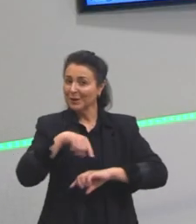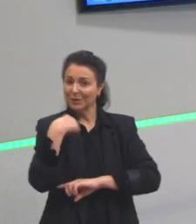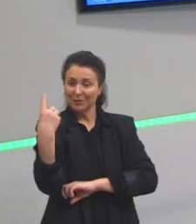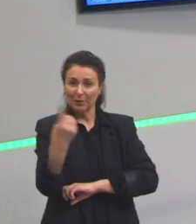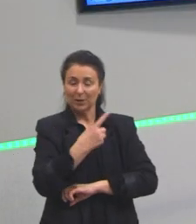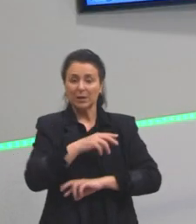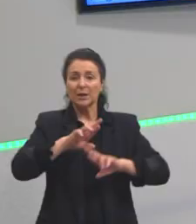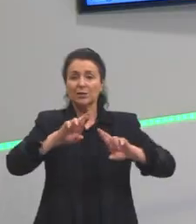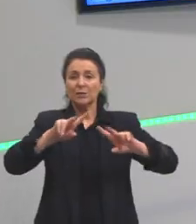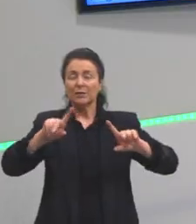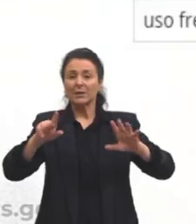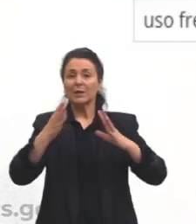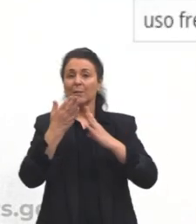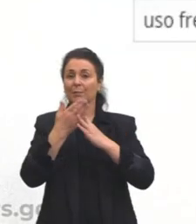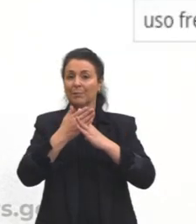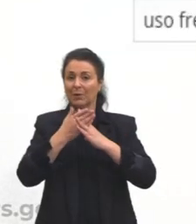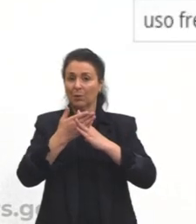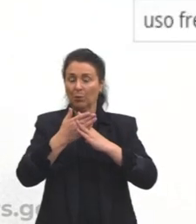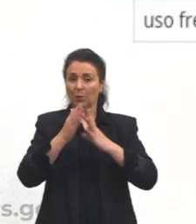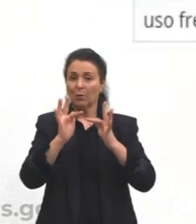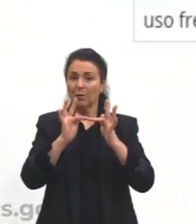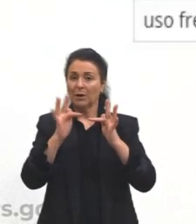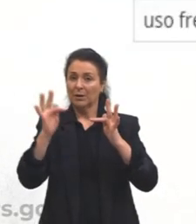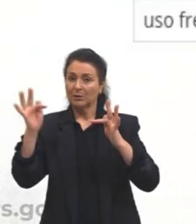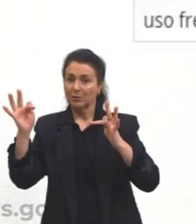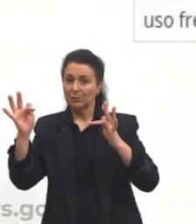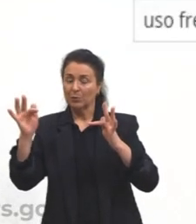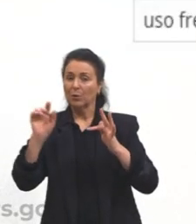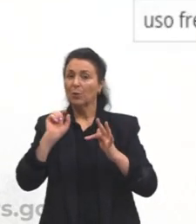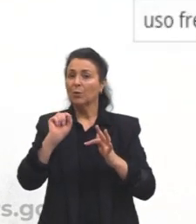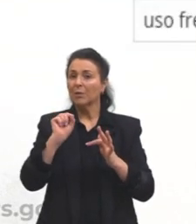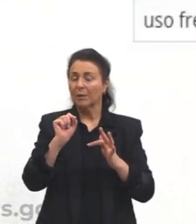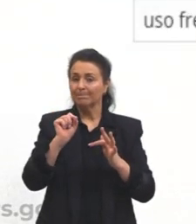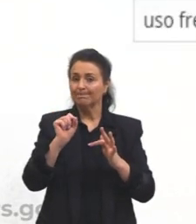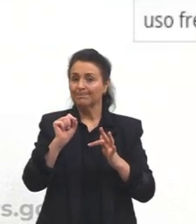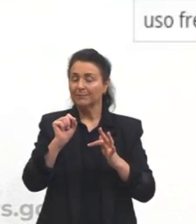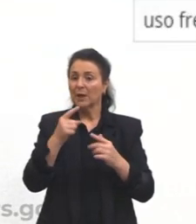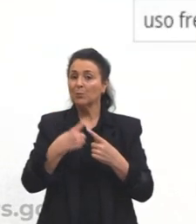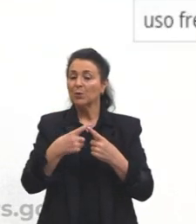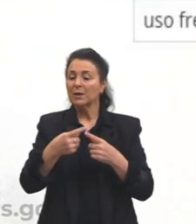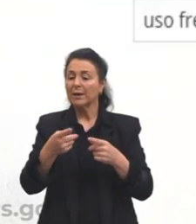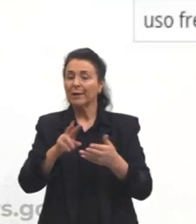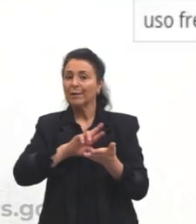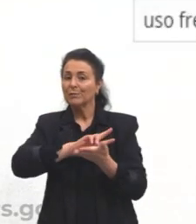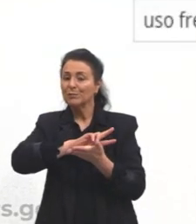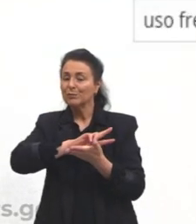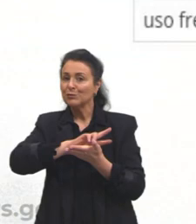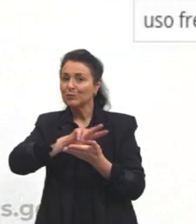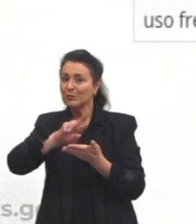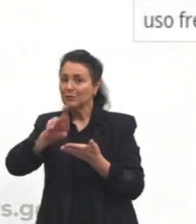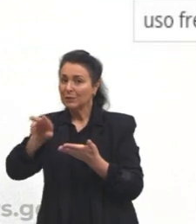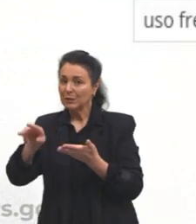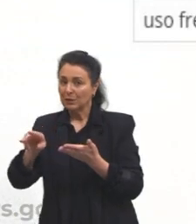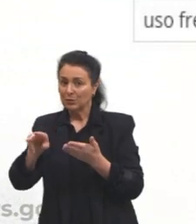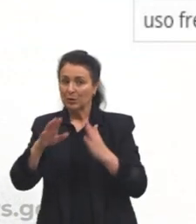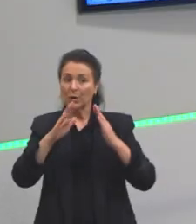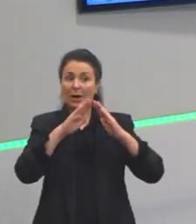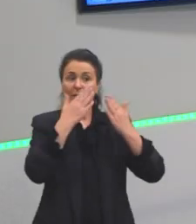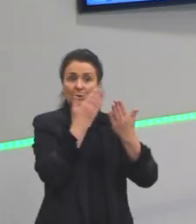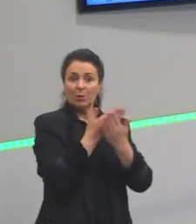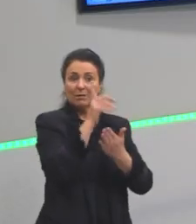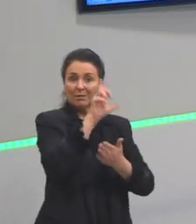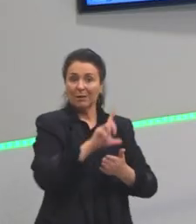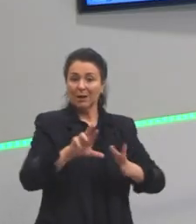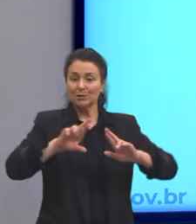Diferenças, então, entre o barroco e o arcadismo, só para a gente ter uma noção da diferença entre uma escola literária e outra.